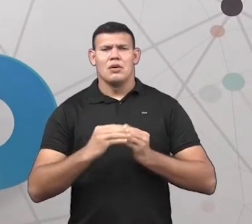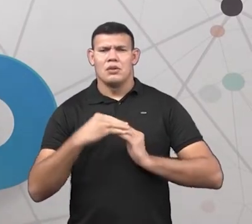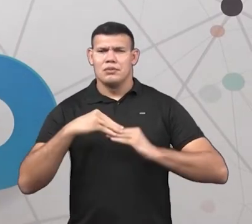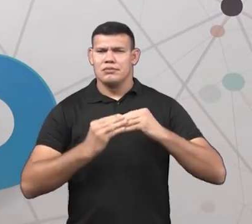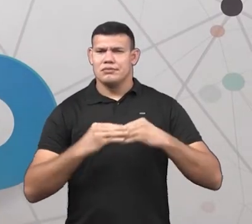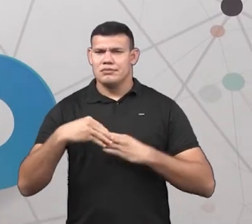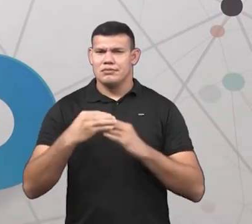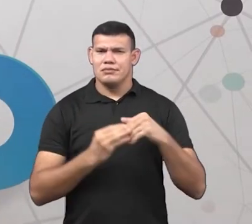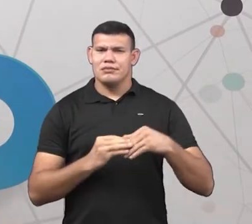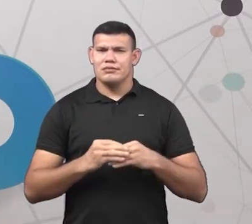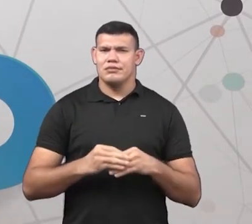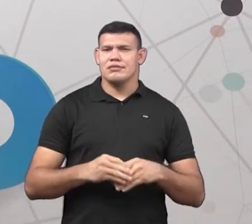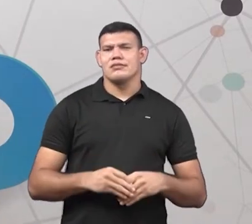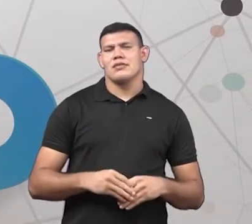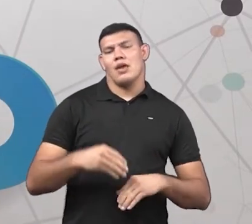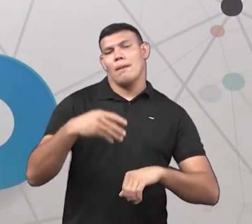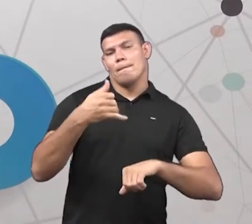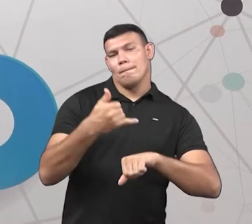material aqui é o metal.